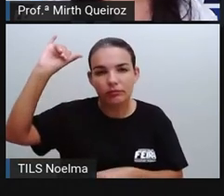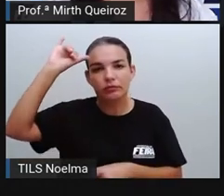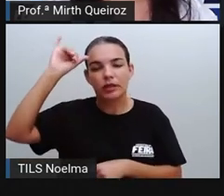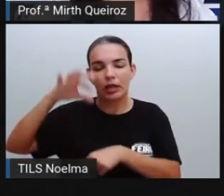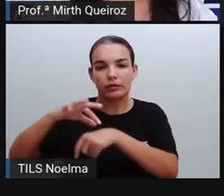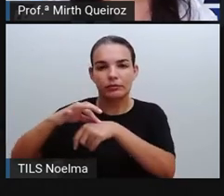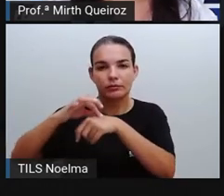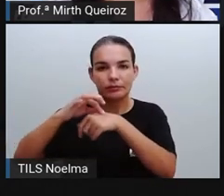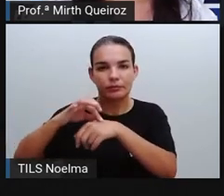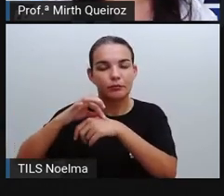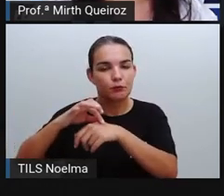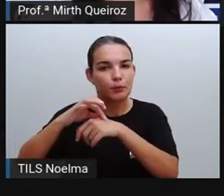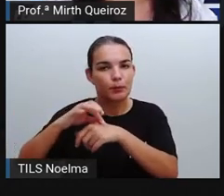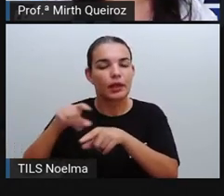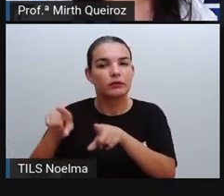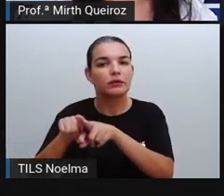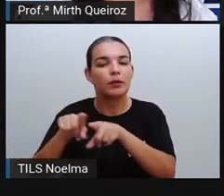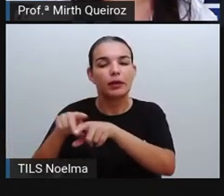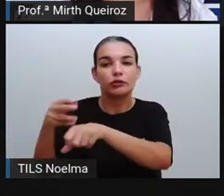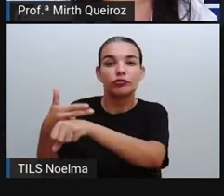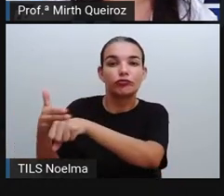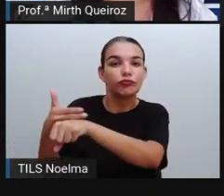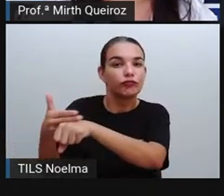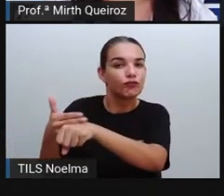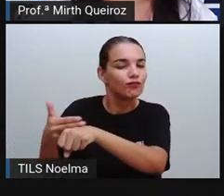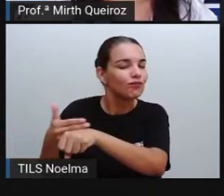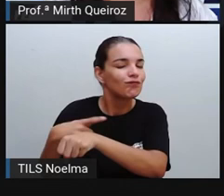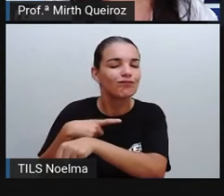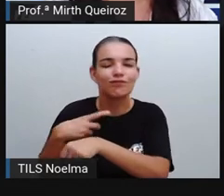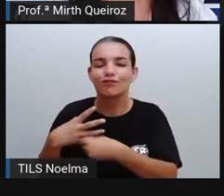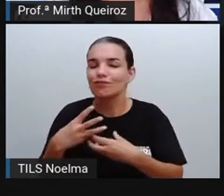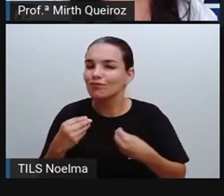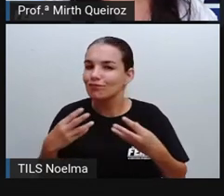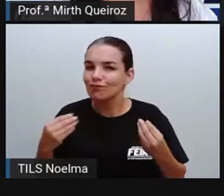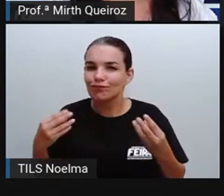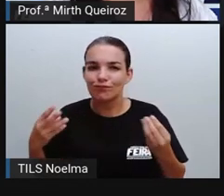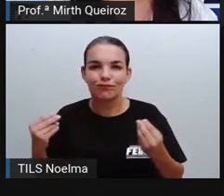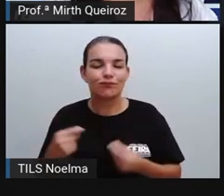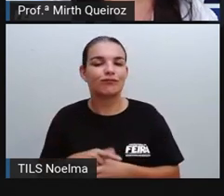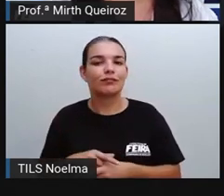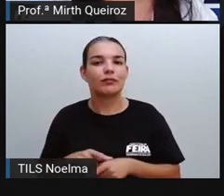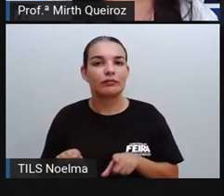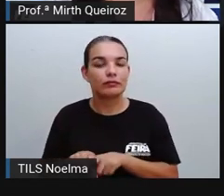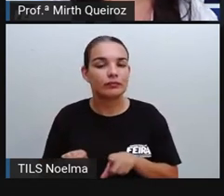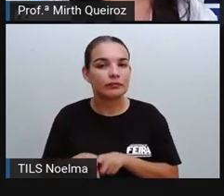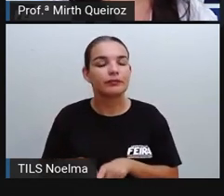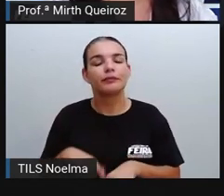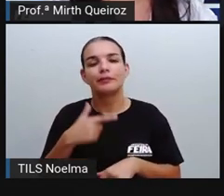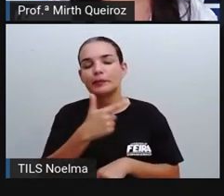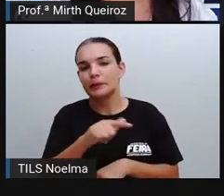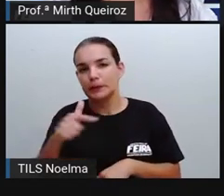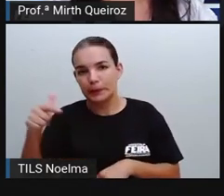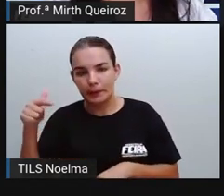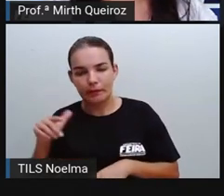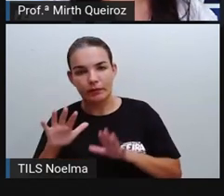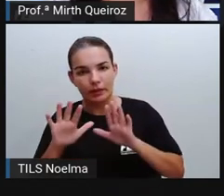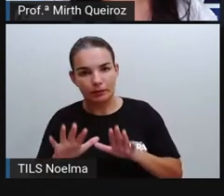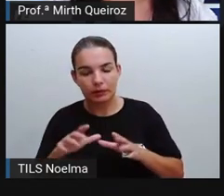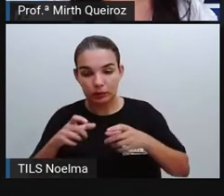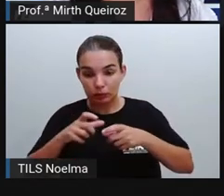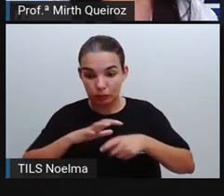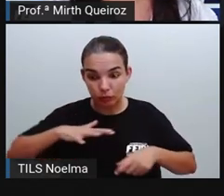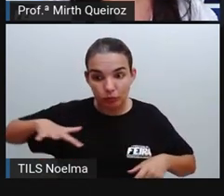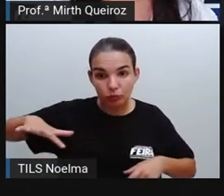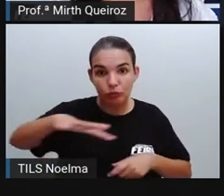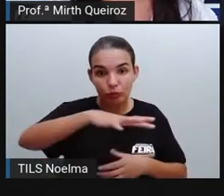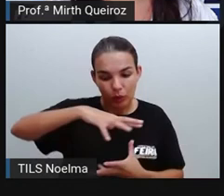cacau, principalmente na região de Porto Seguro tem muito, o alumínio, dentre outras. Mas, no contexto mundial,